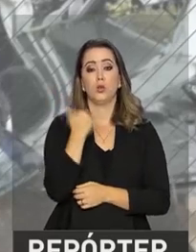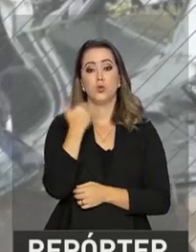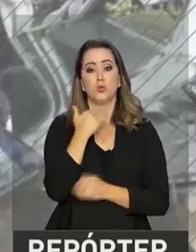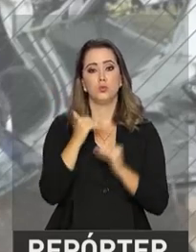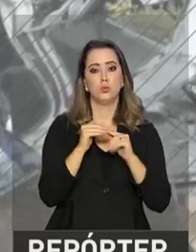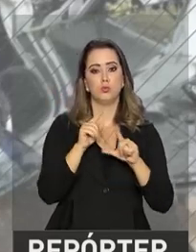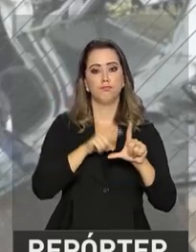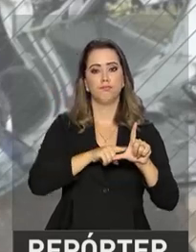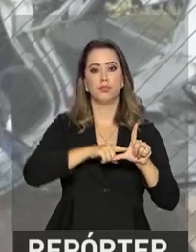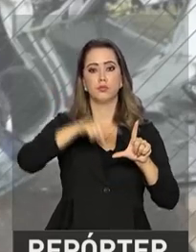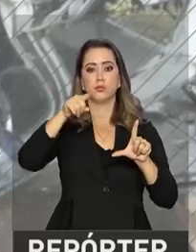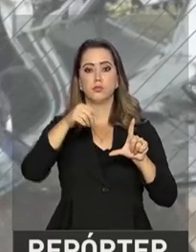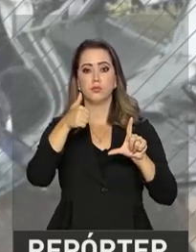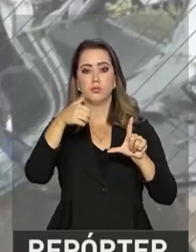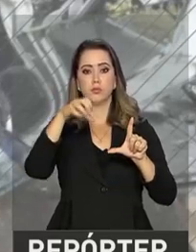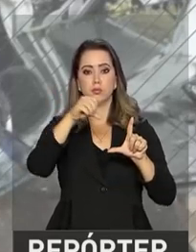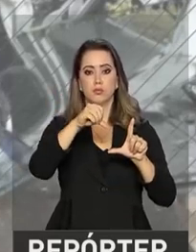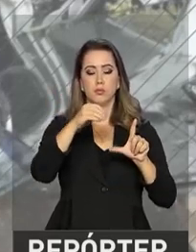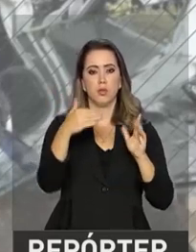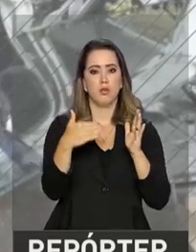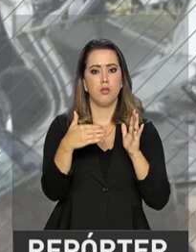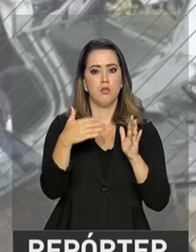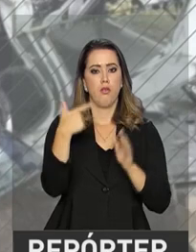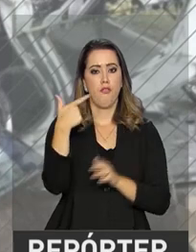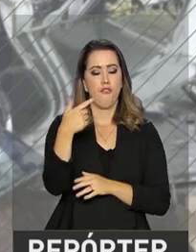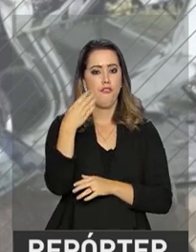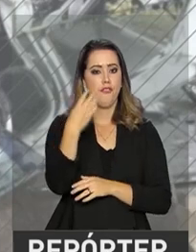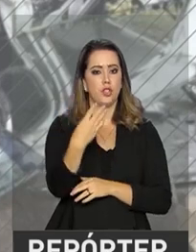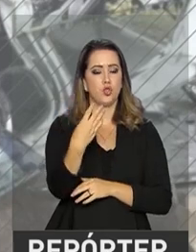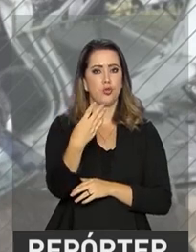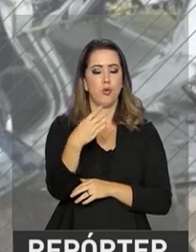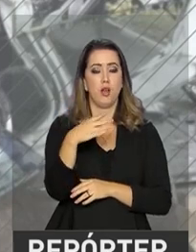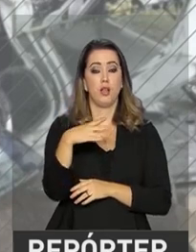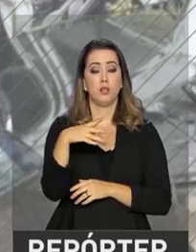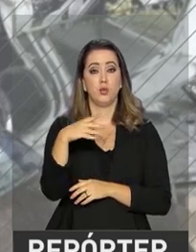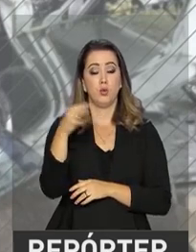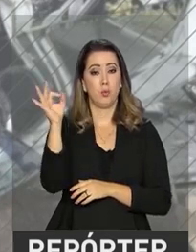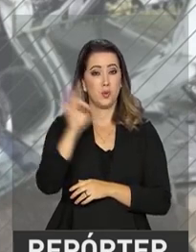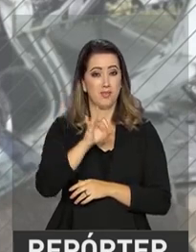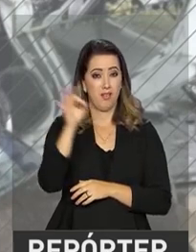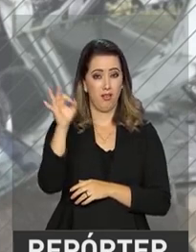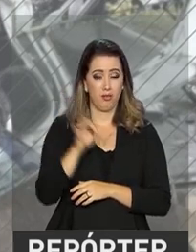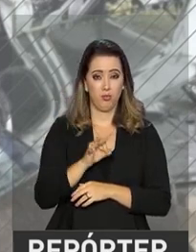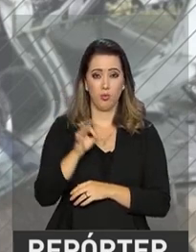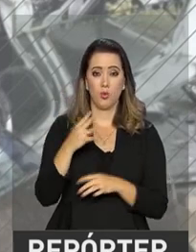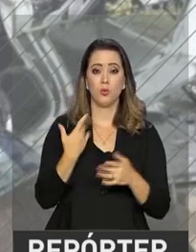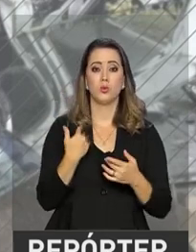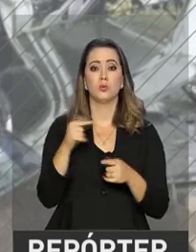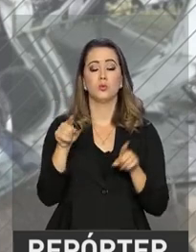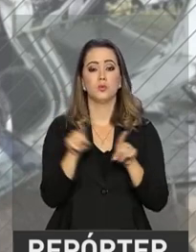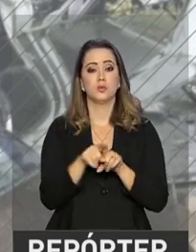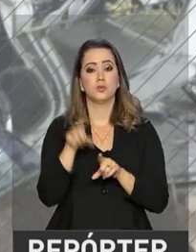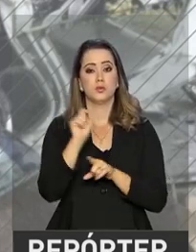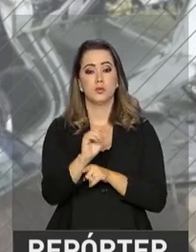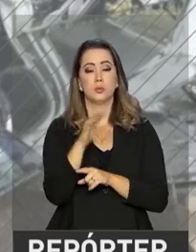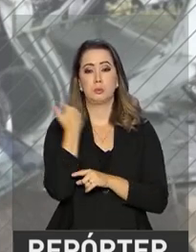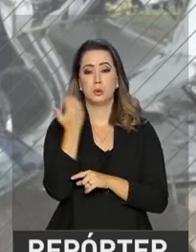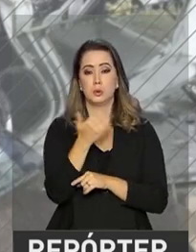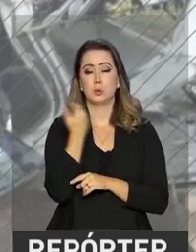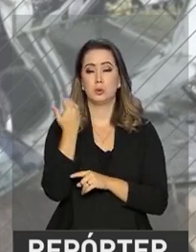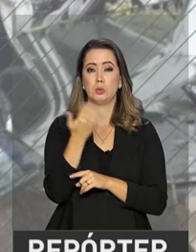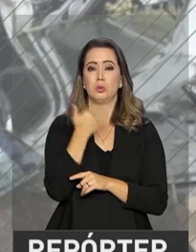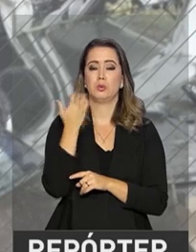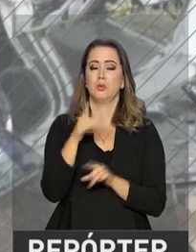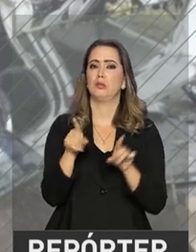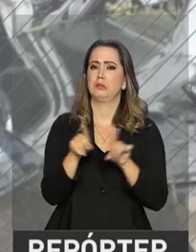saltou de 19 para quase 24 por 100 mil habitantes. Além de vítimas fatais, o trânsito também